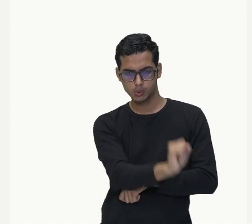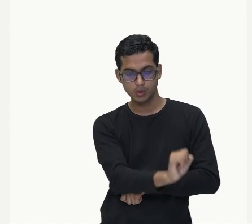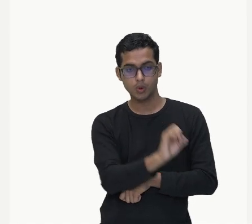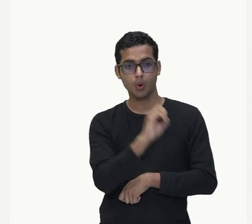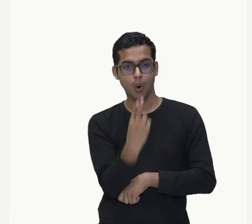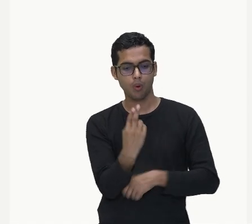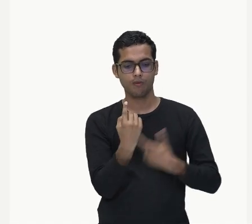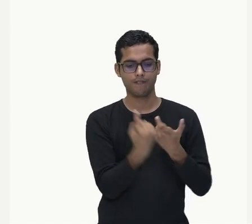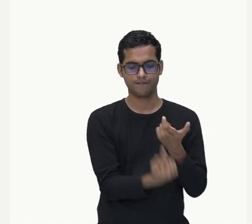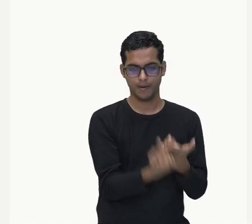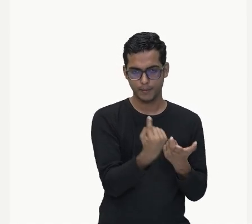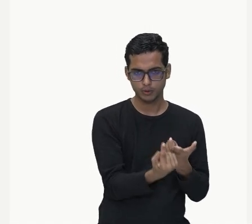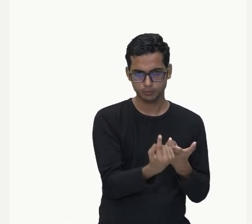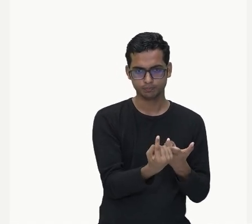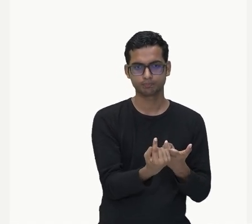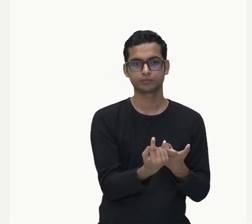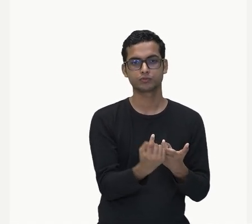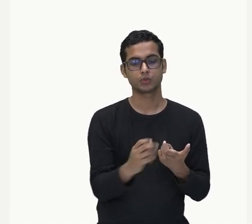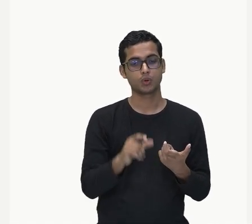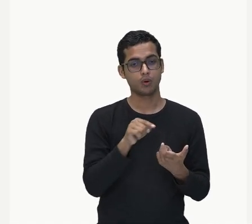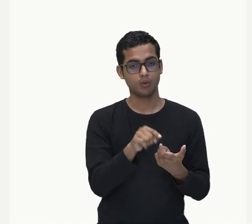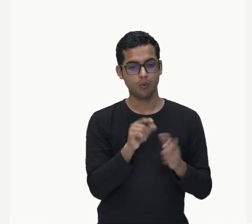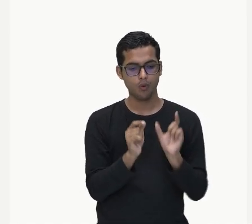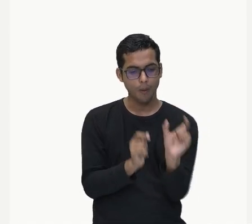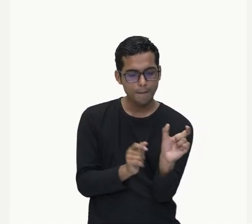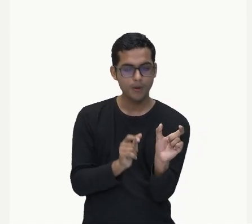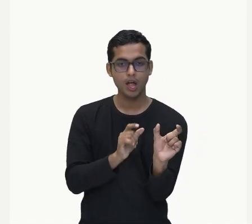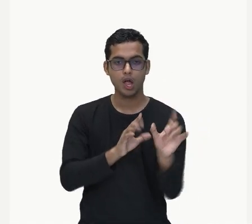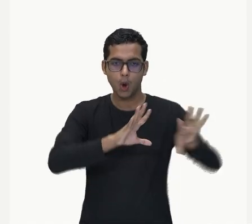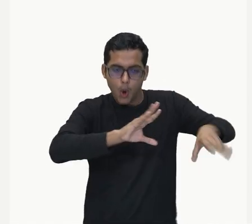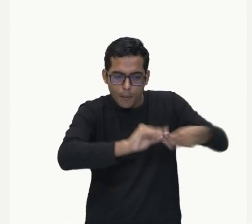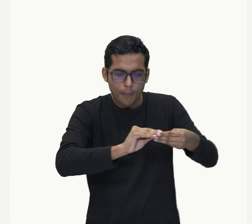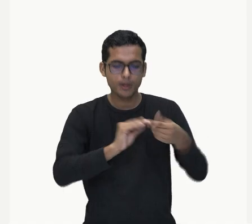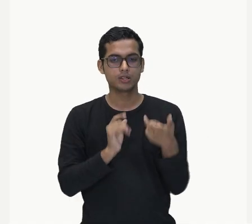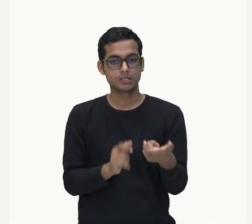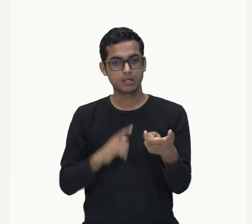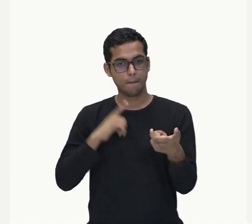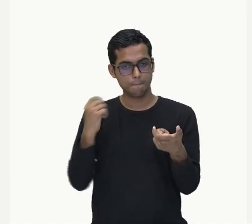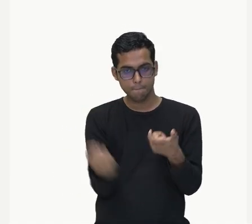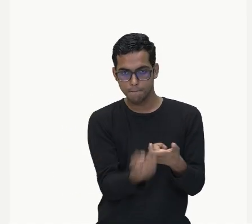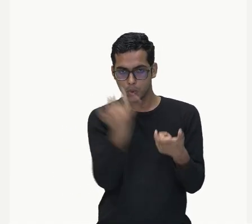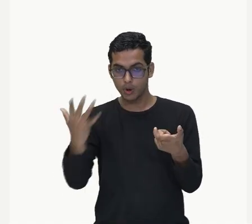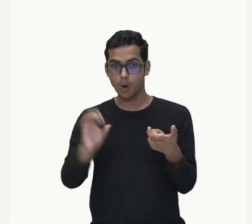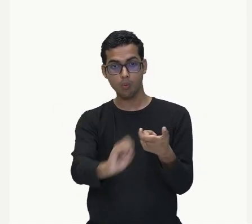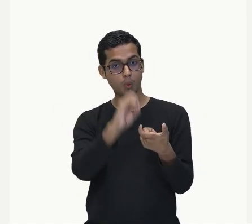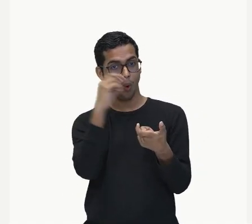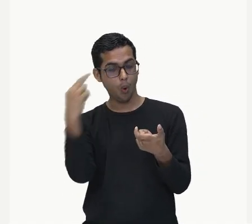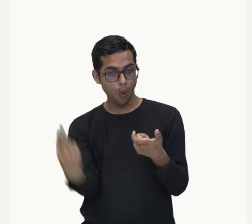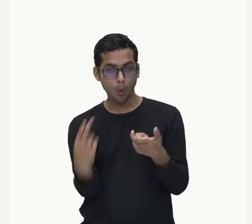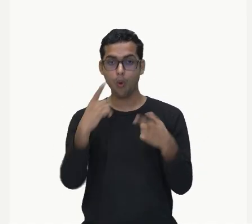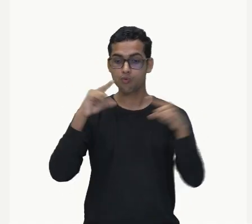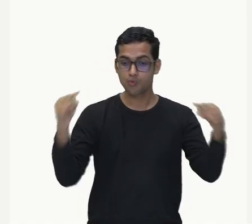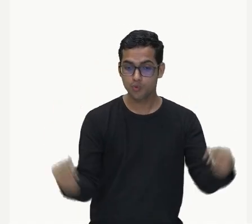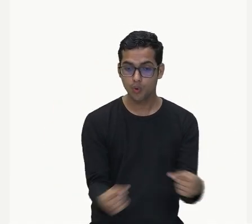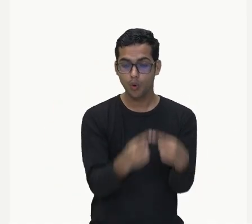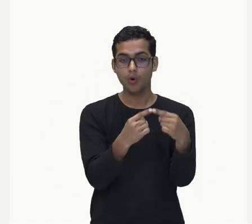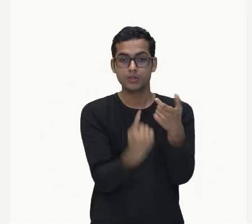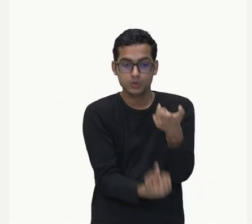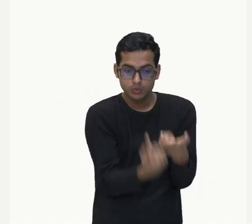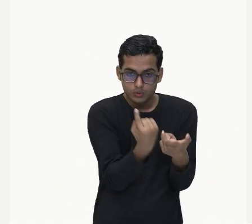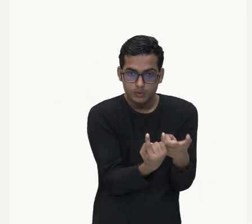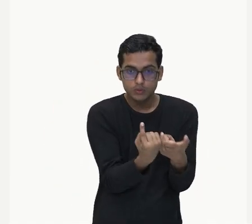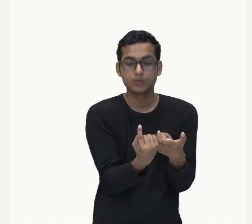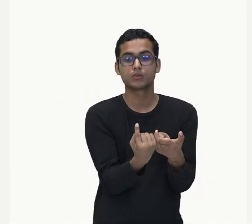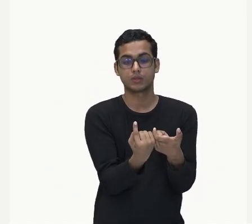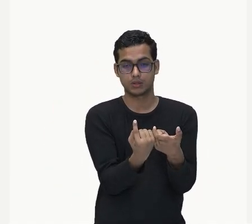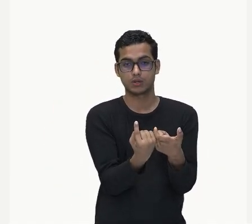posso dizer, ele vestia casaco e calça vermelhas. Não posso, né? Porque eu